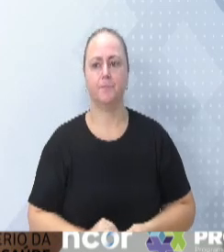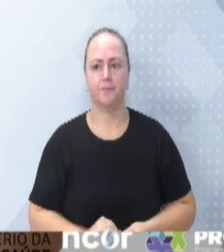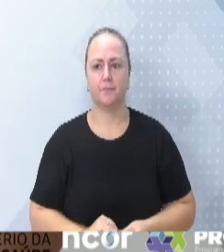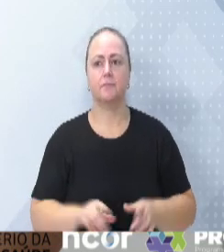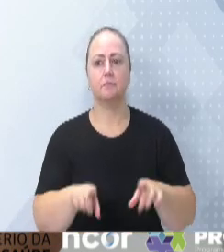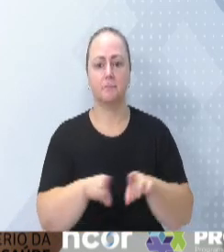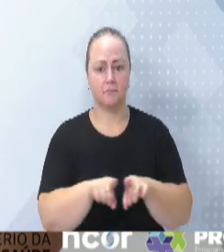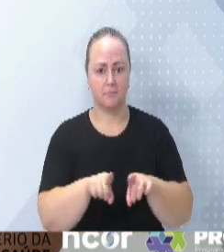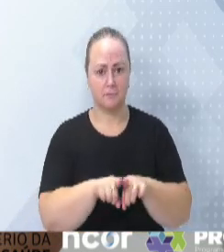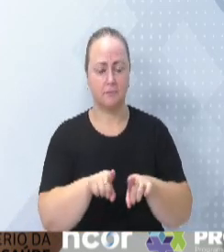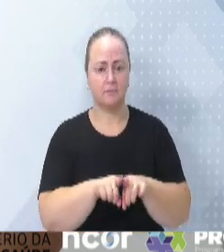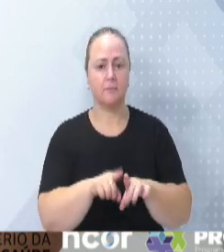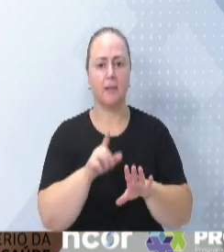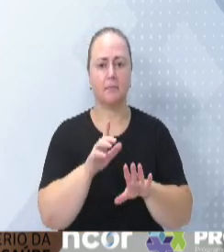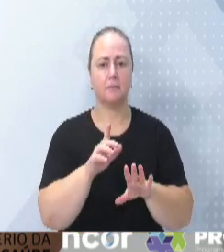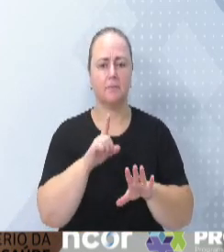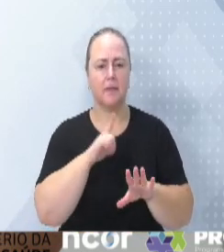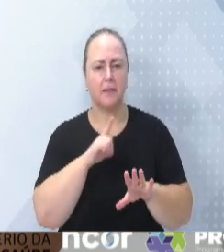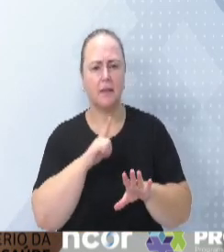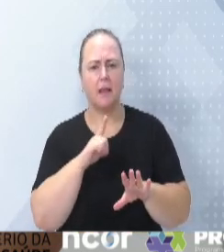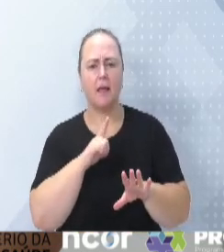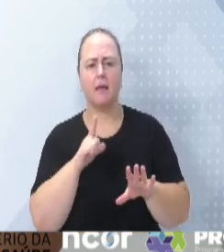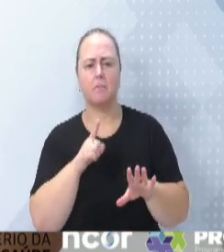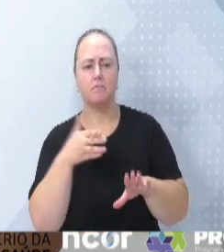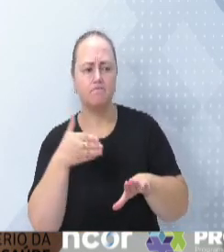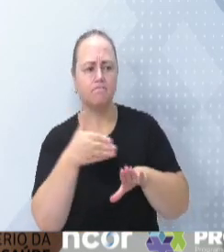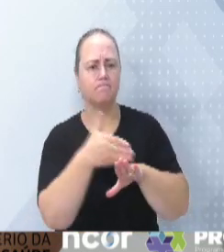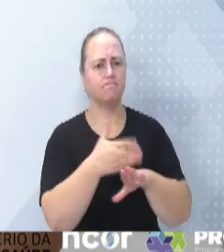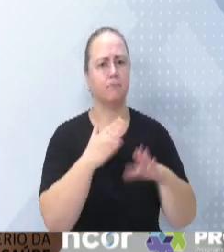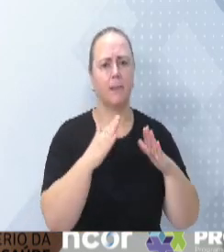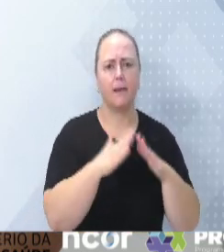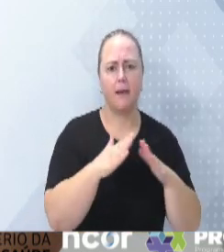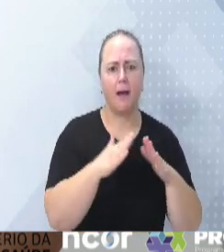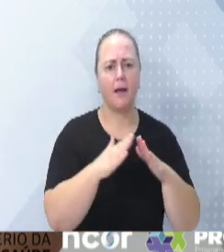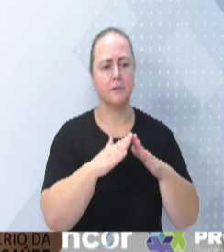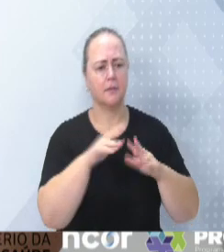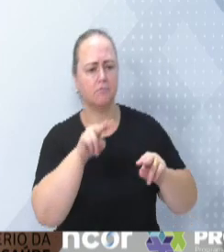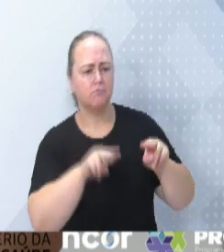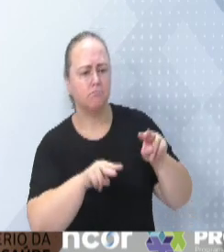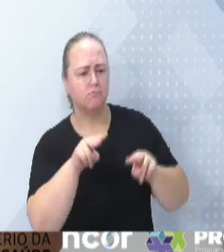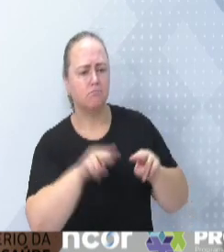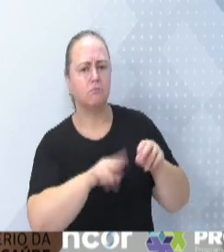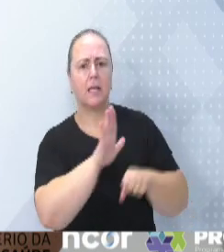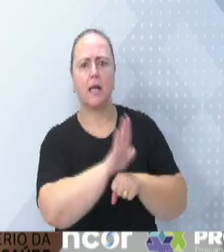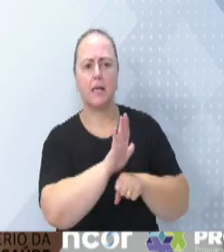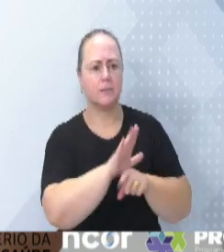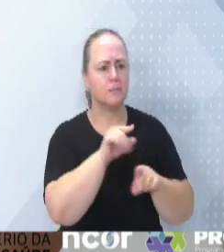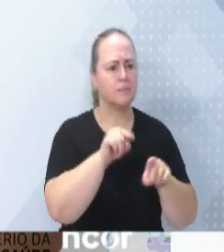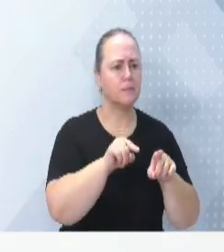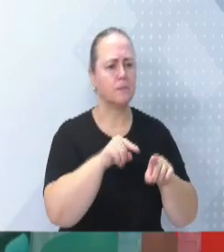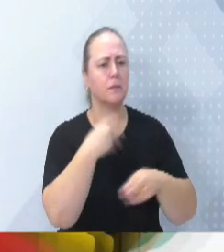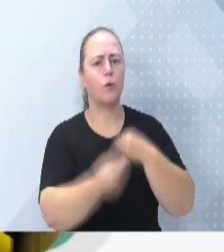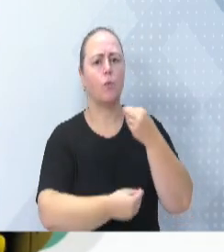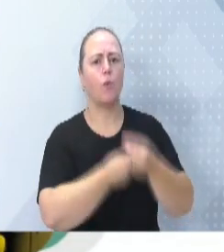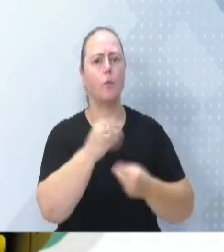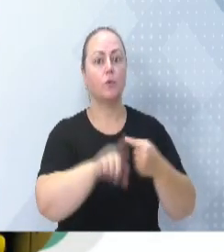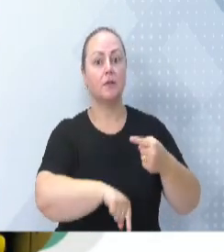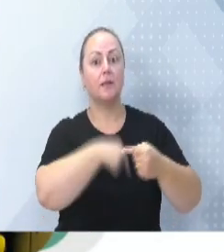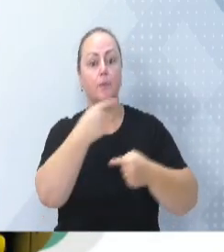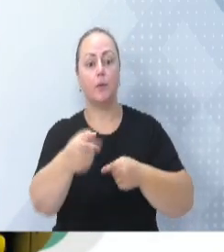de atendimento paliativo, em que nós vamos na casa do paciente para fazer toda a assistência e fazer o acompanhamento no pós-alto.